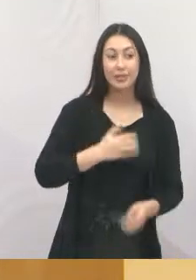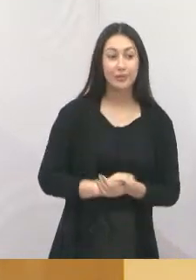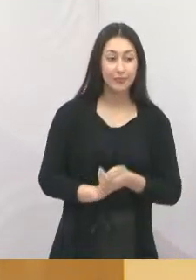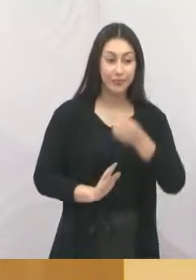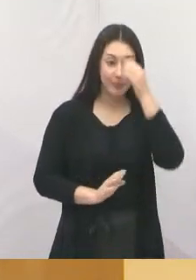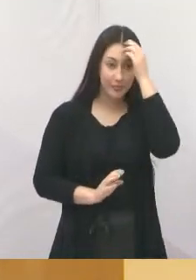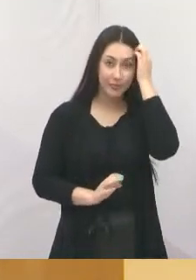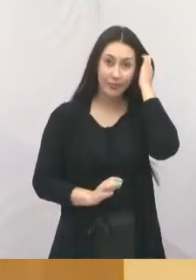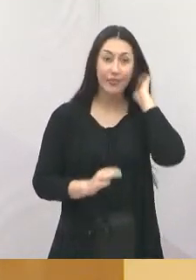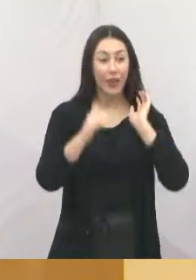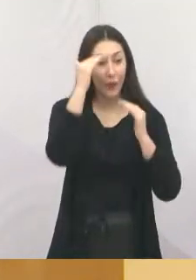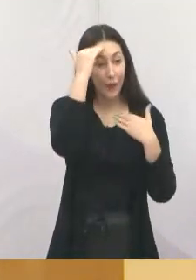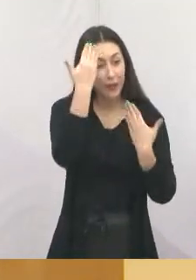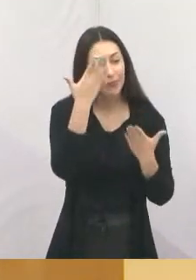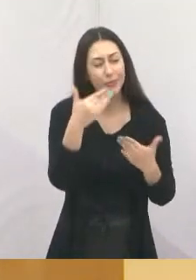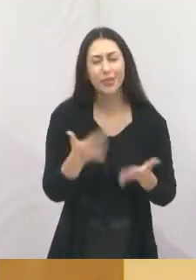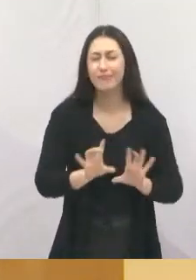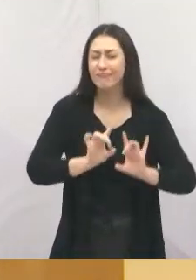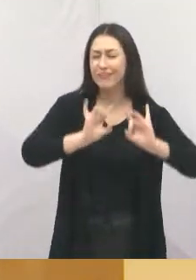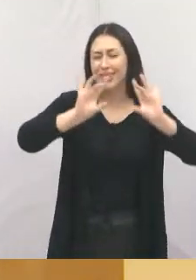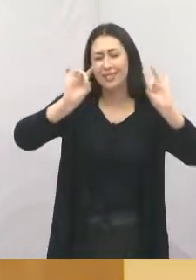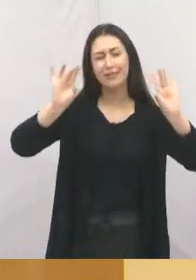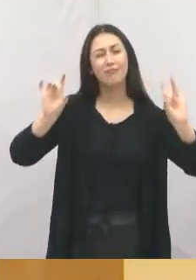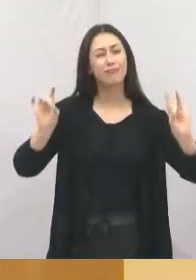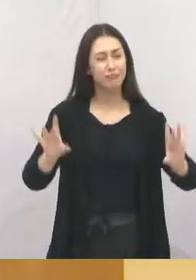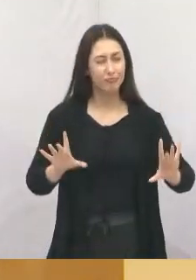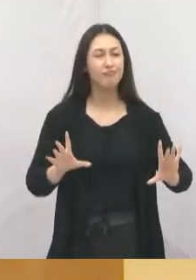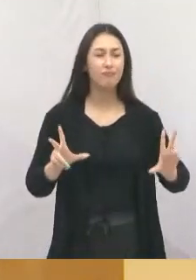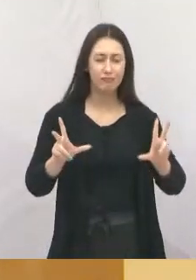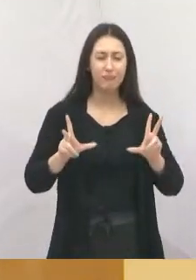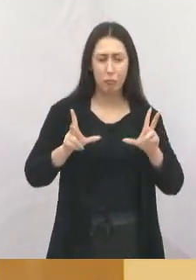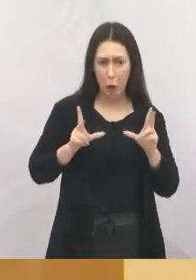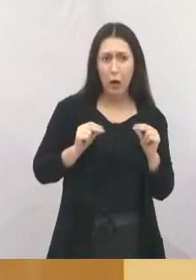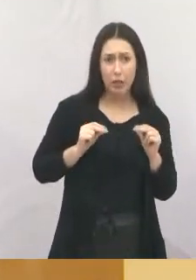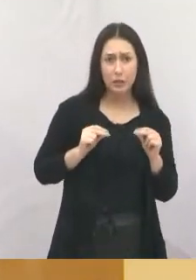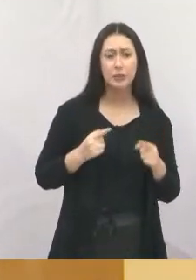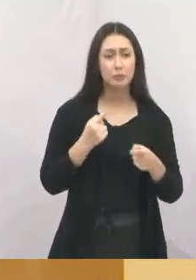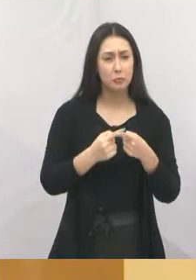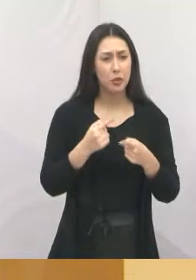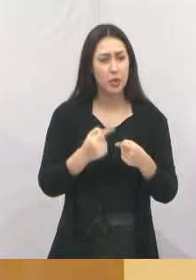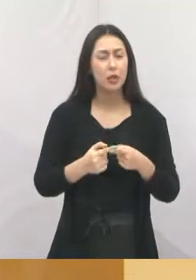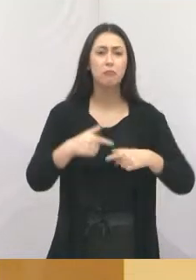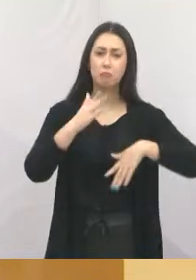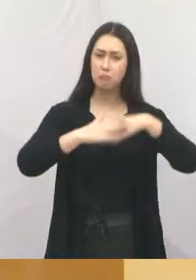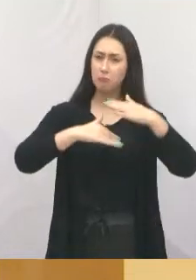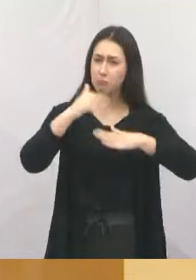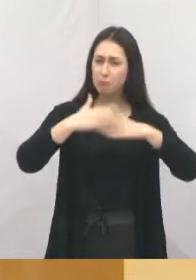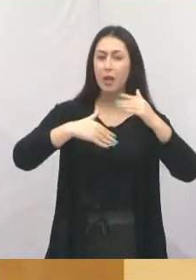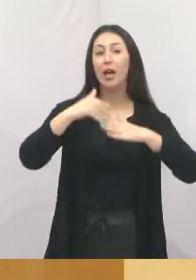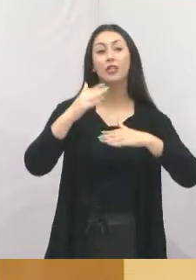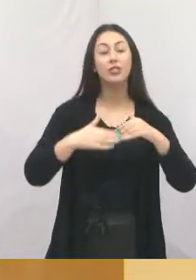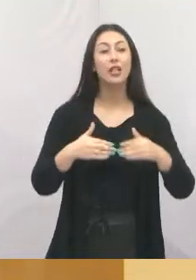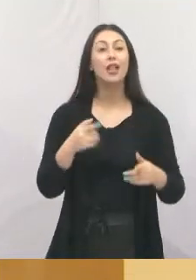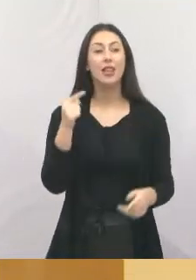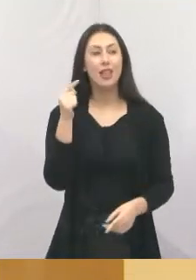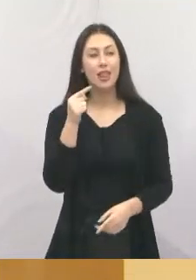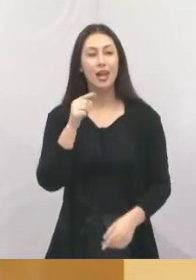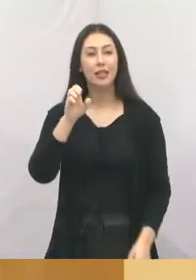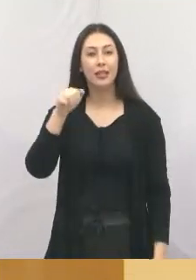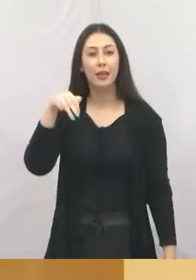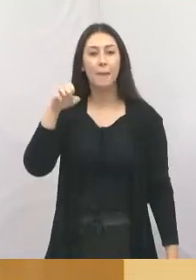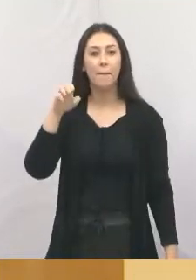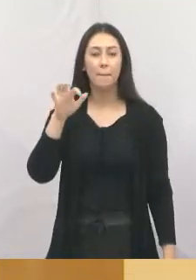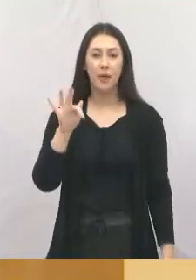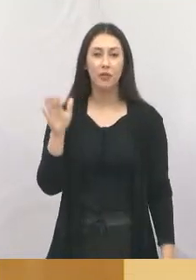que foi homenageada de forma brilhante, um reconhecimento brilhante de toda a sua atuação dentro lá da MF